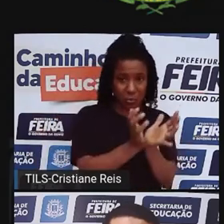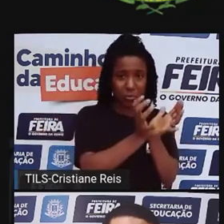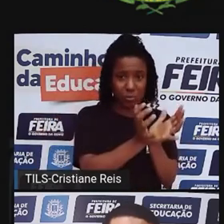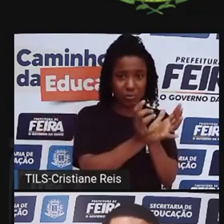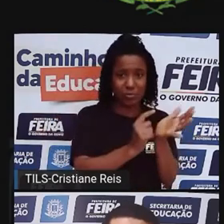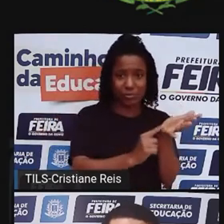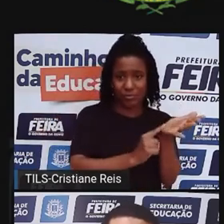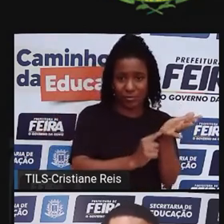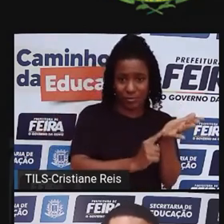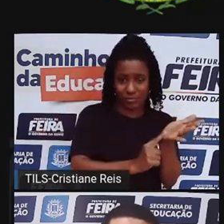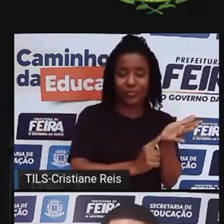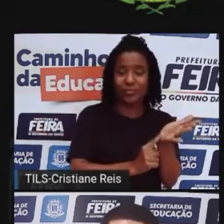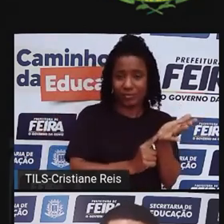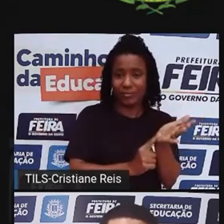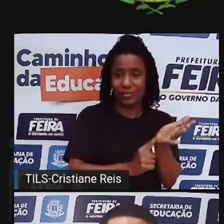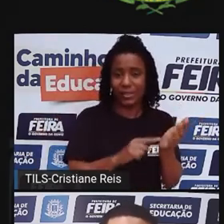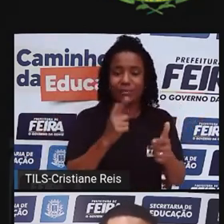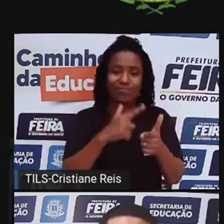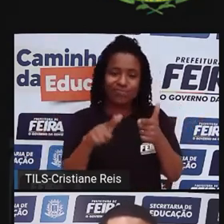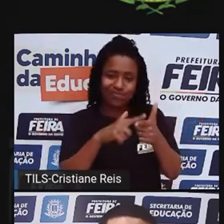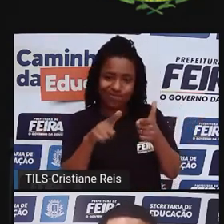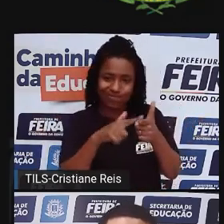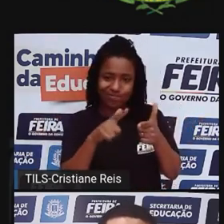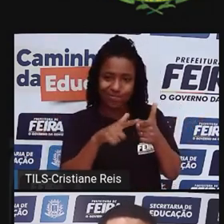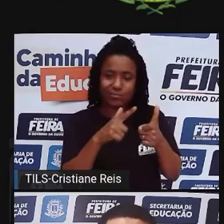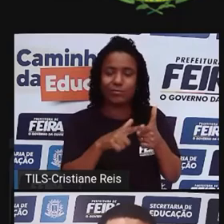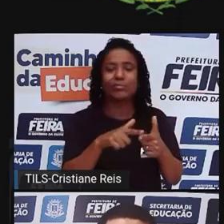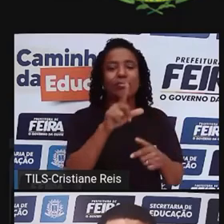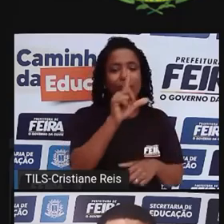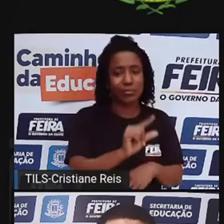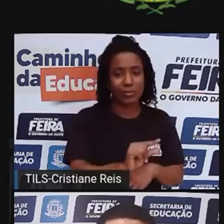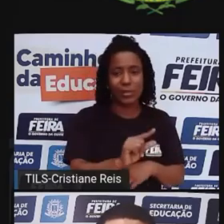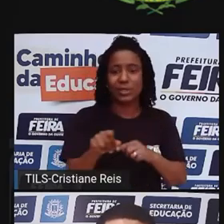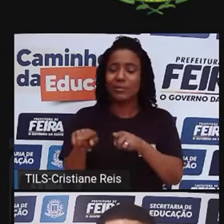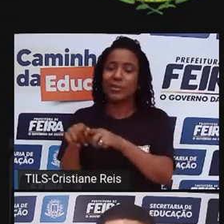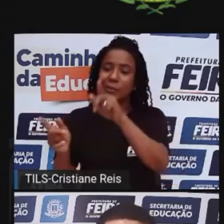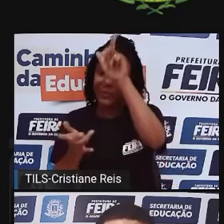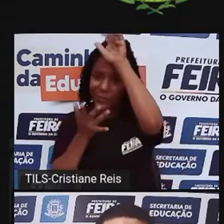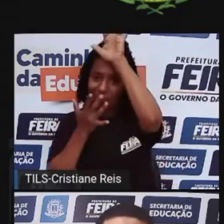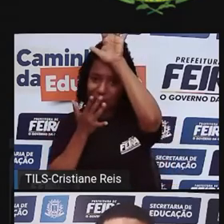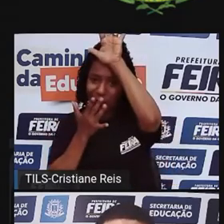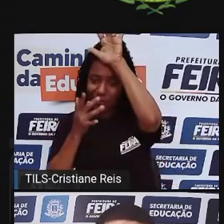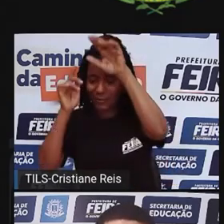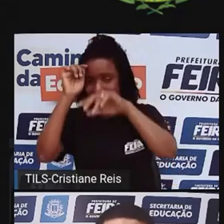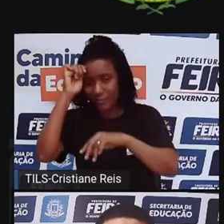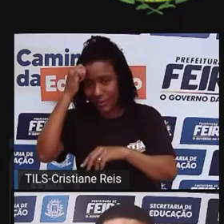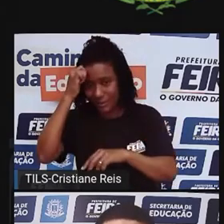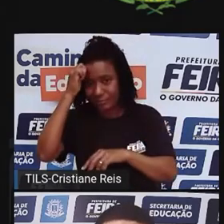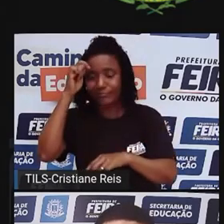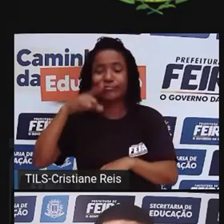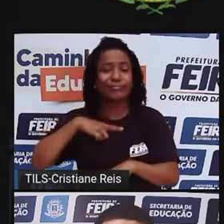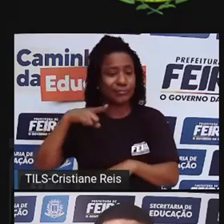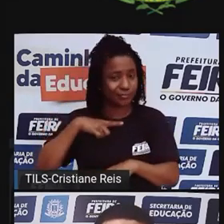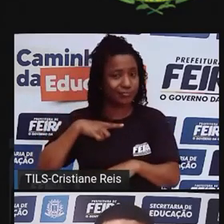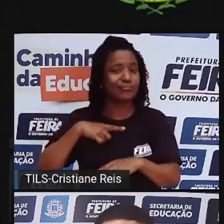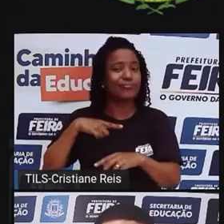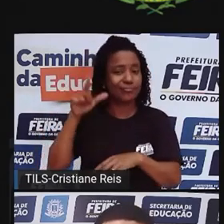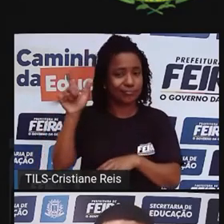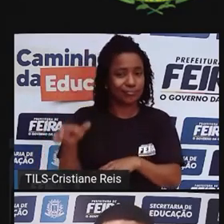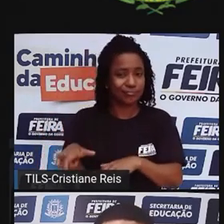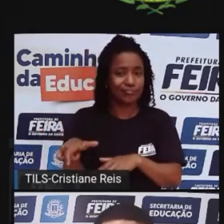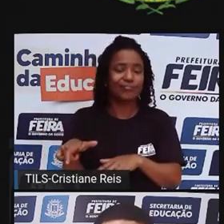assim como populações negras, populações indígenas também não são afetadas da mesma forma. Existe, sim, uma divisão muito bem